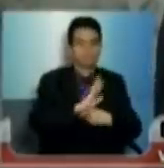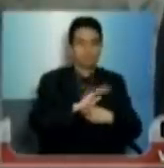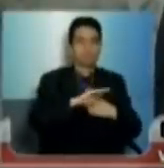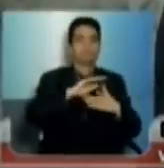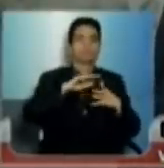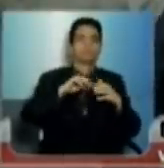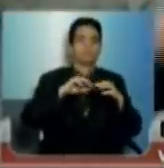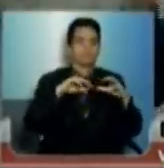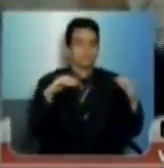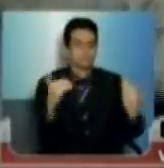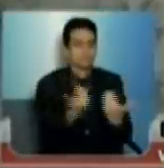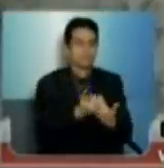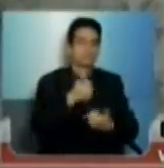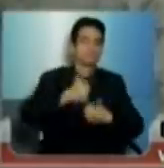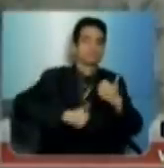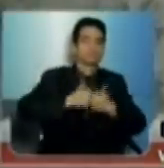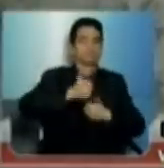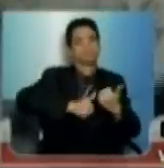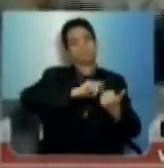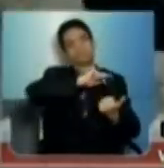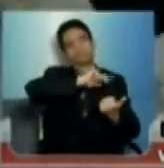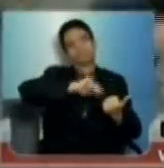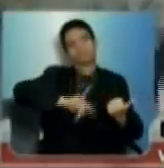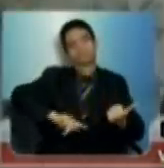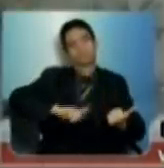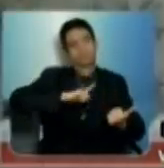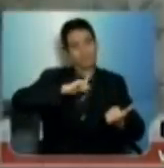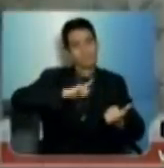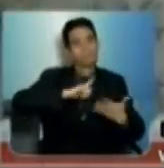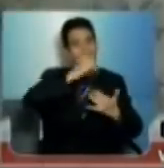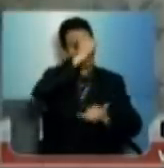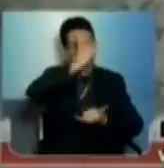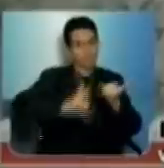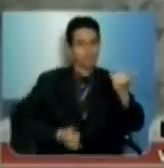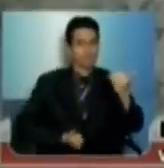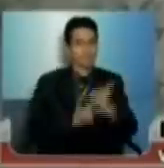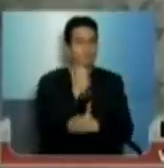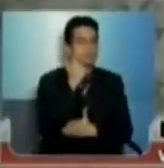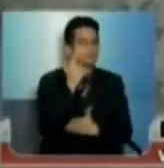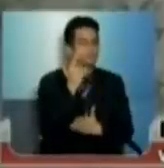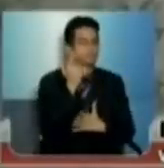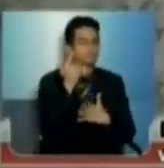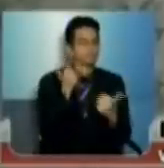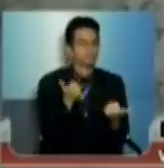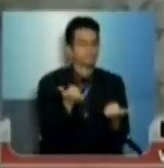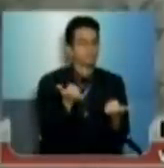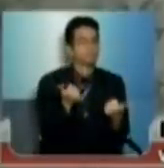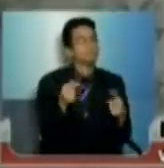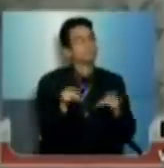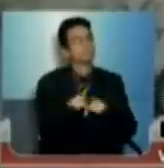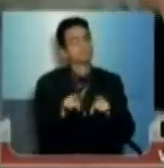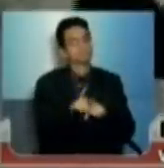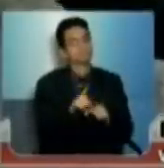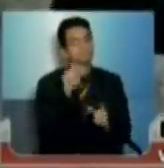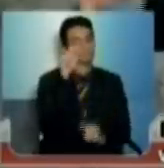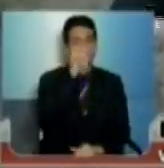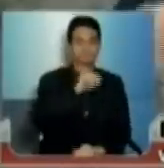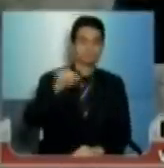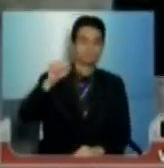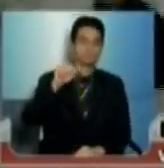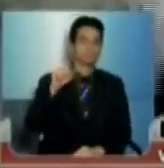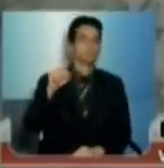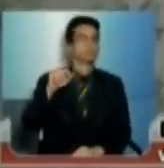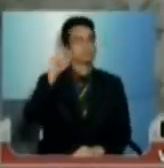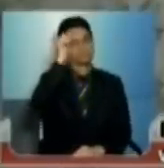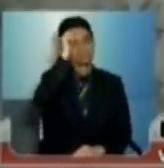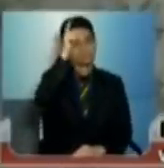dos projetos que nós aprovamos aqui, depois derrubamos os vetos, é no sentido de garantir o acesso aos